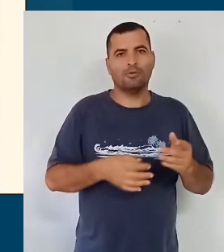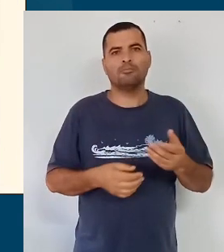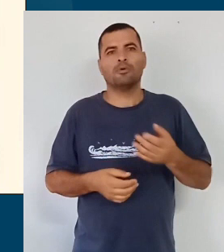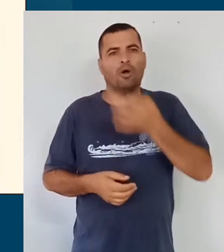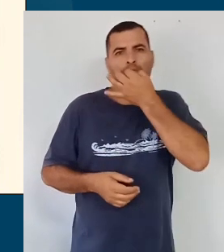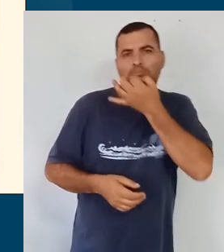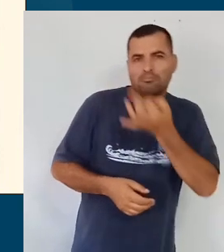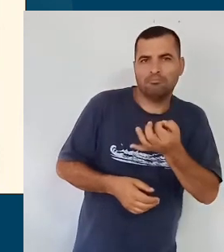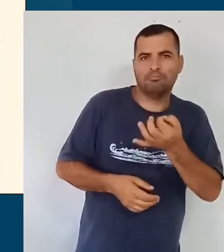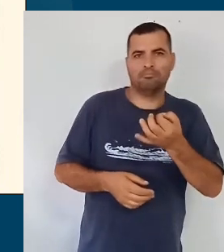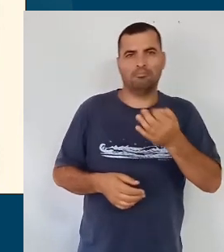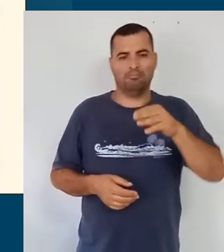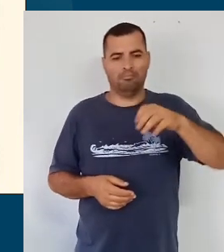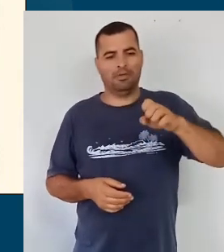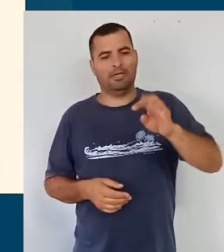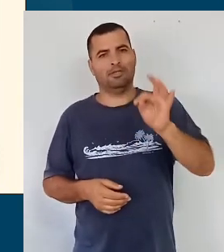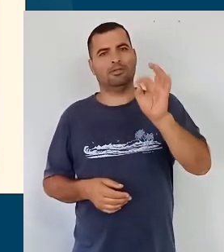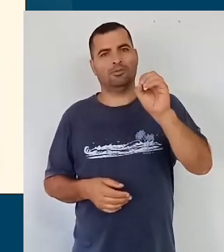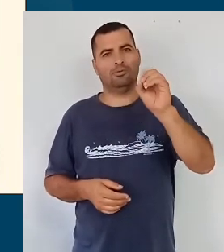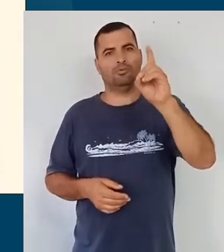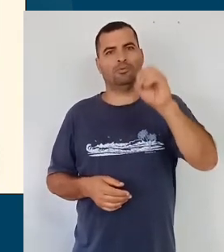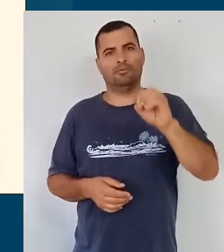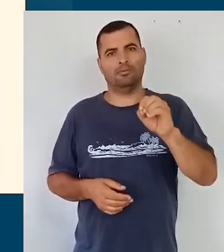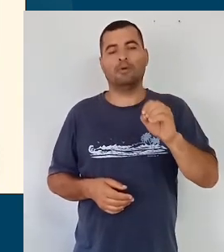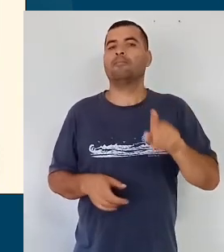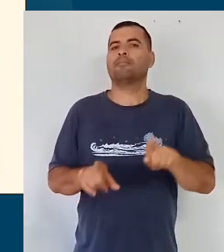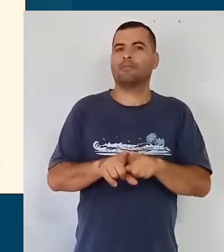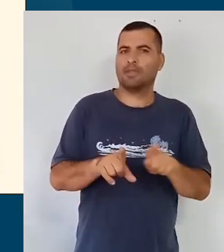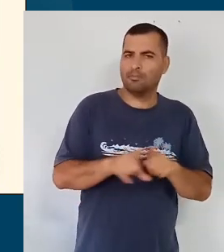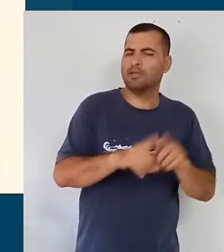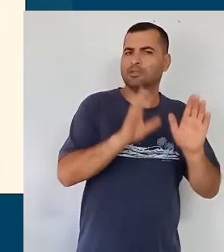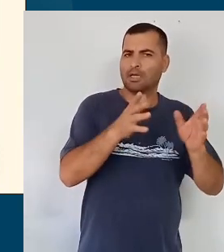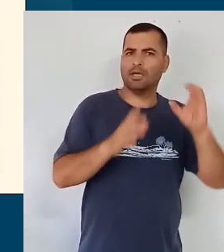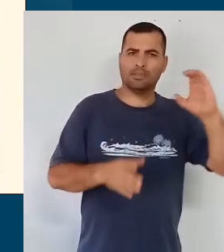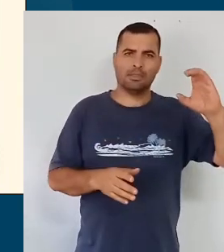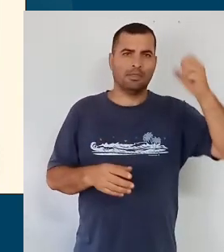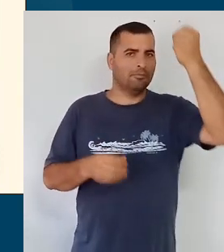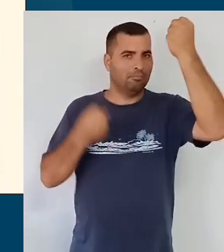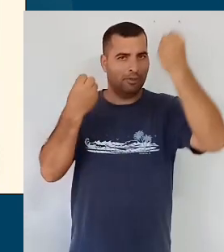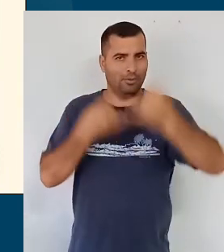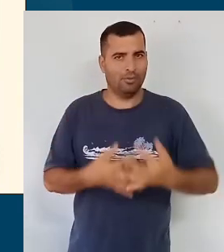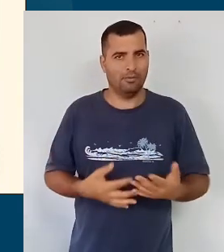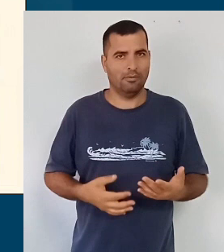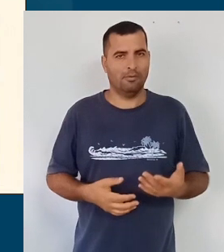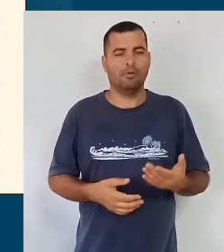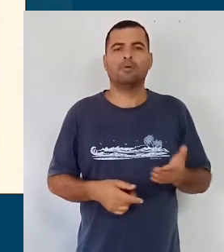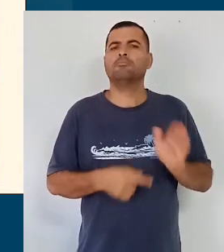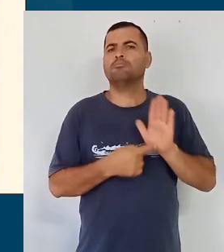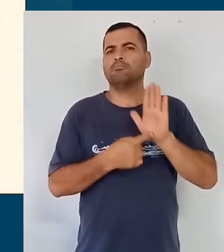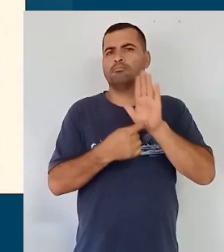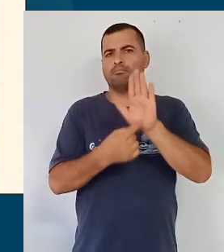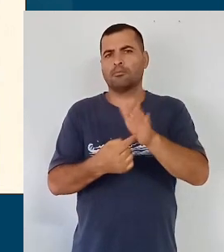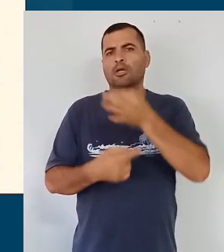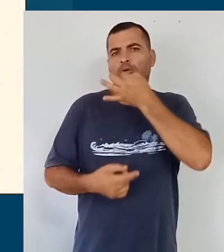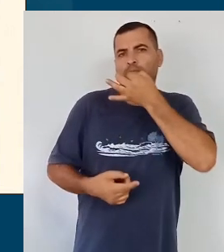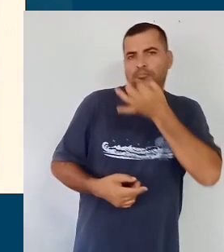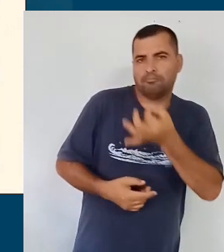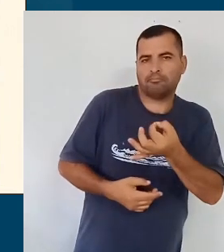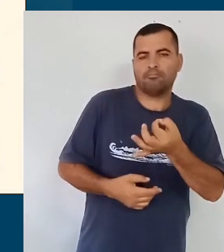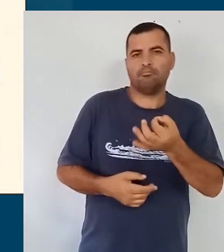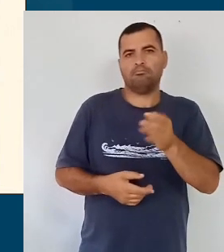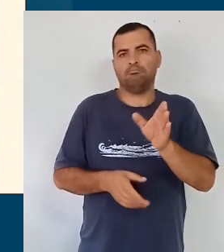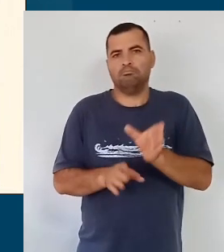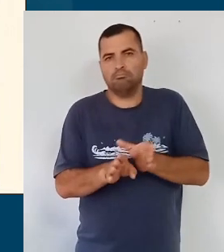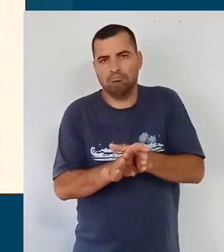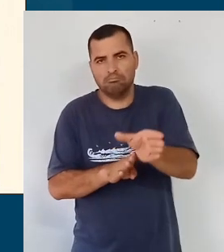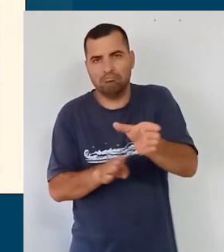metodológicas, então nessa coluna, assim como o professor Sérgio já disse, a gente traz várias sugestões de